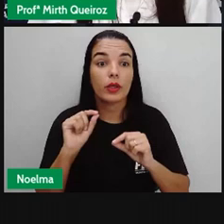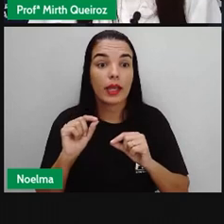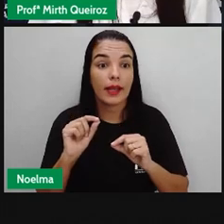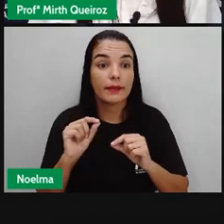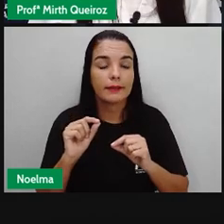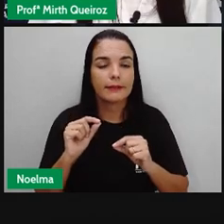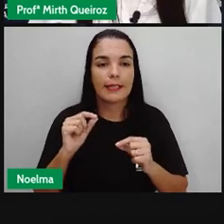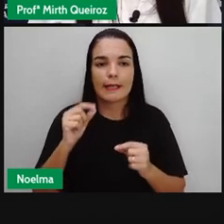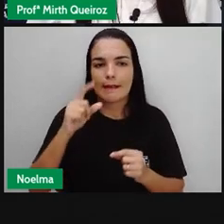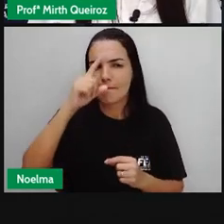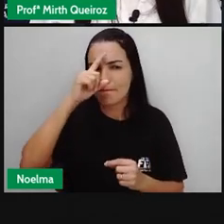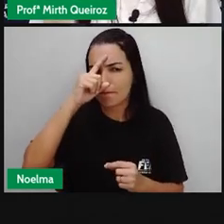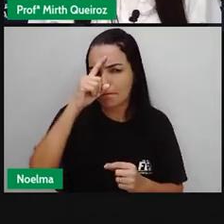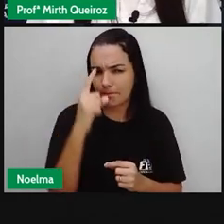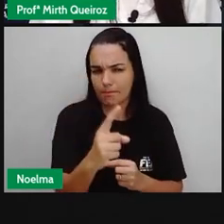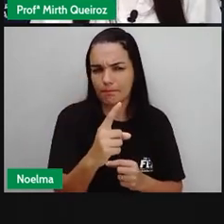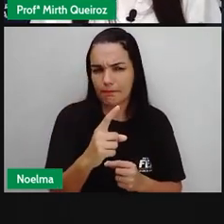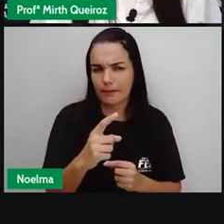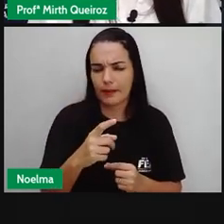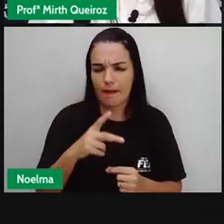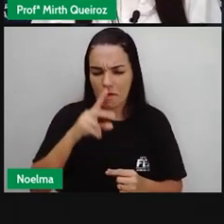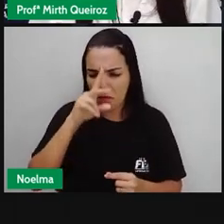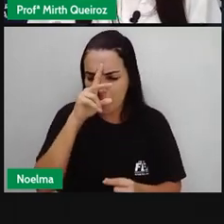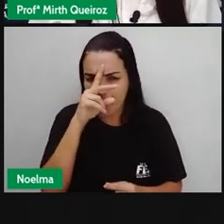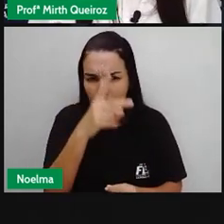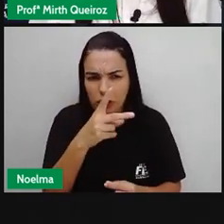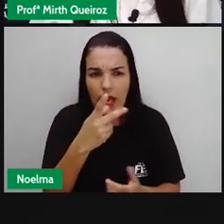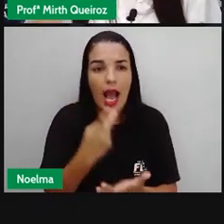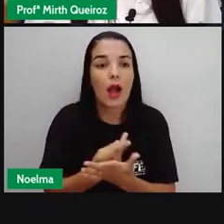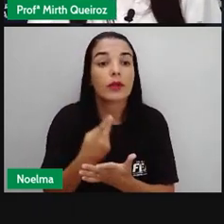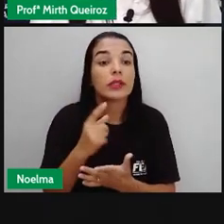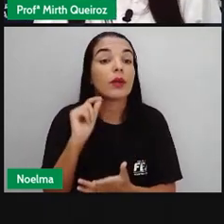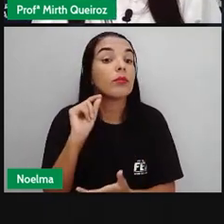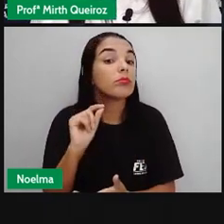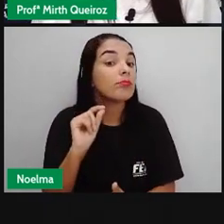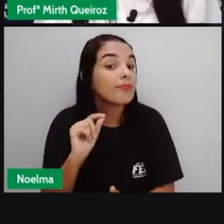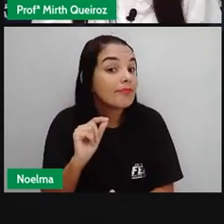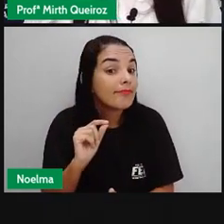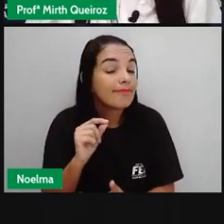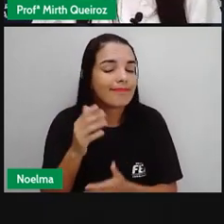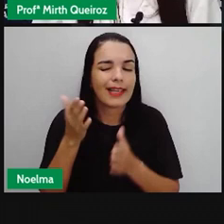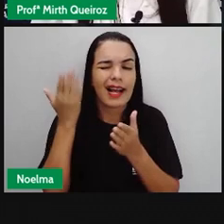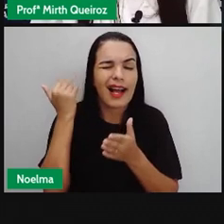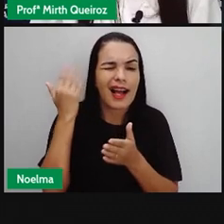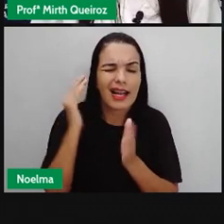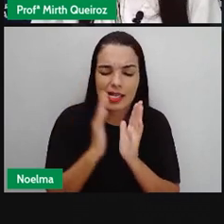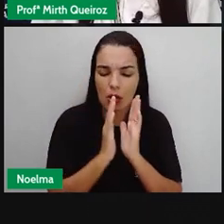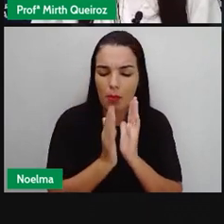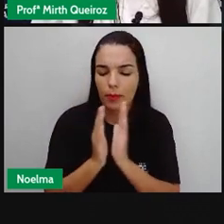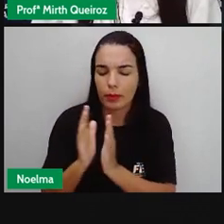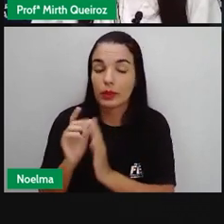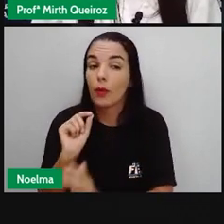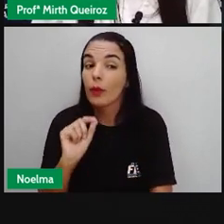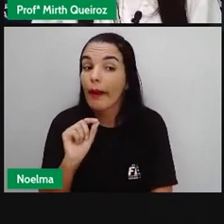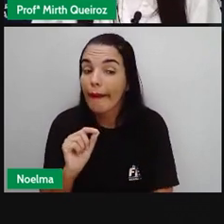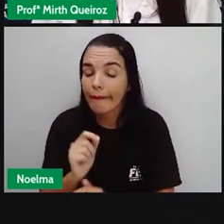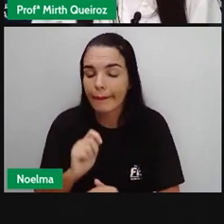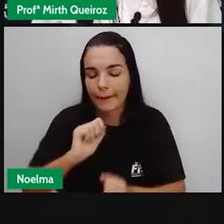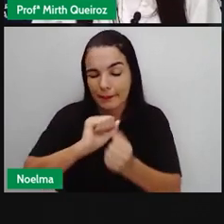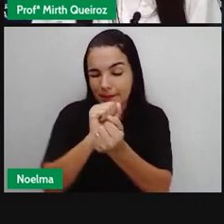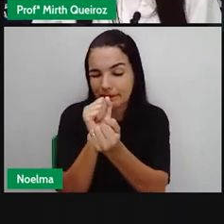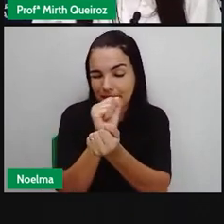forçada, né? O aconteceu quando foi lá no período em que os negros eram